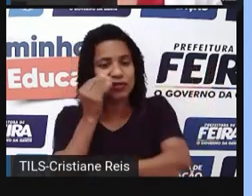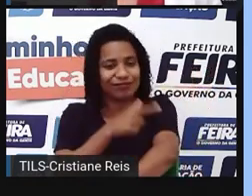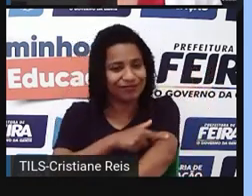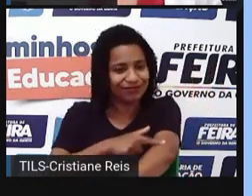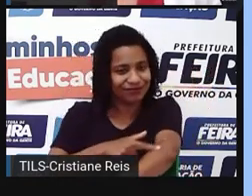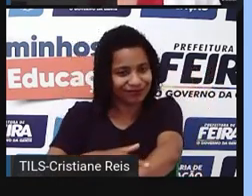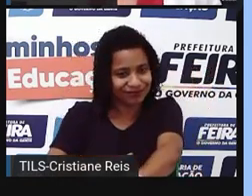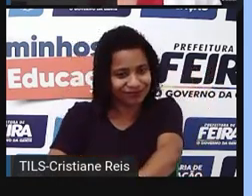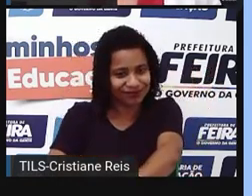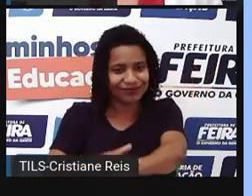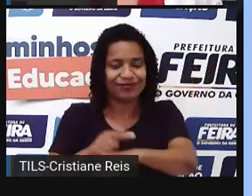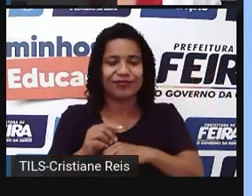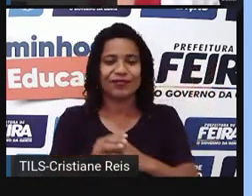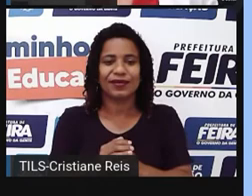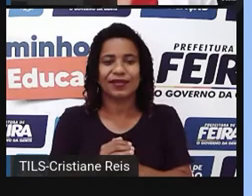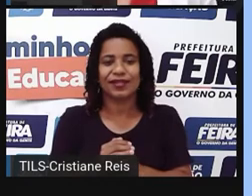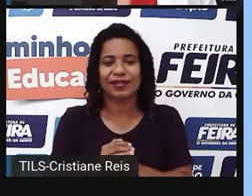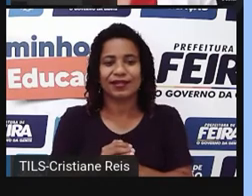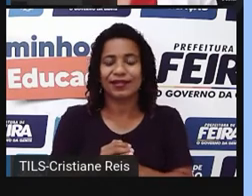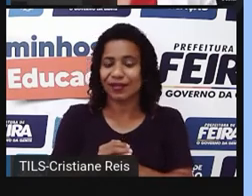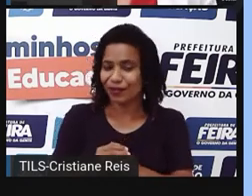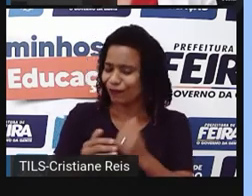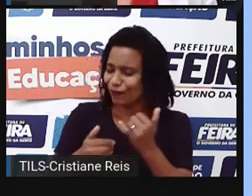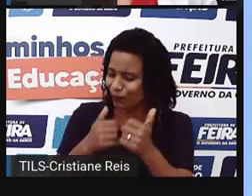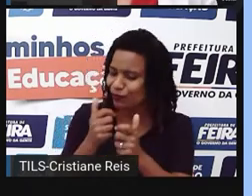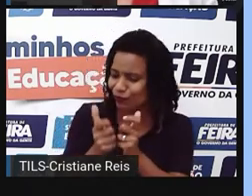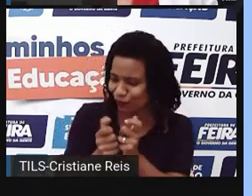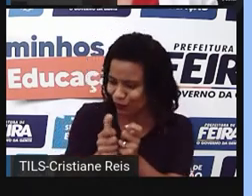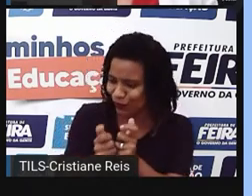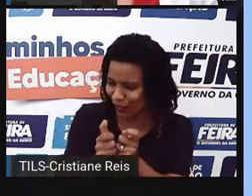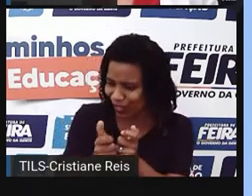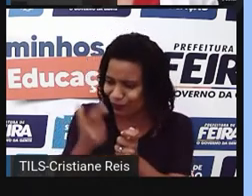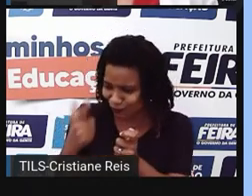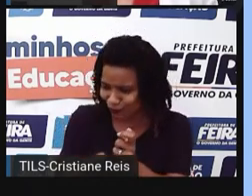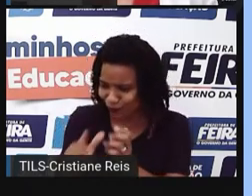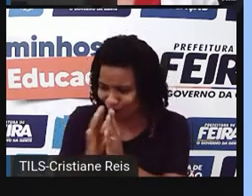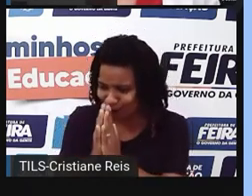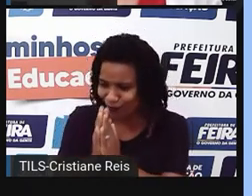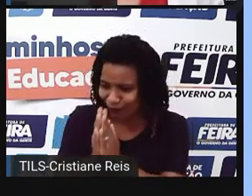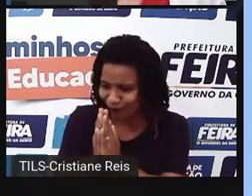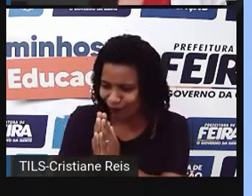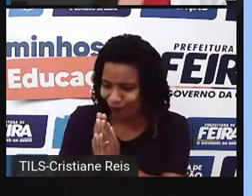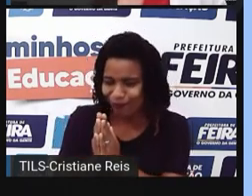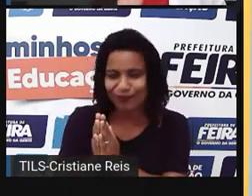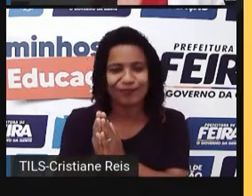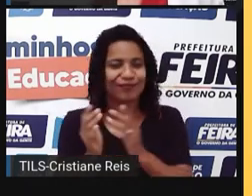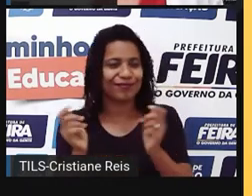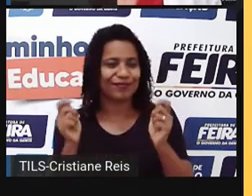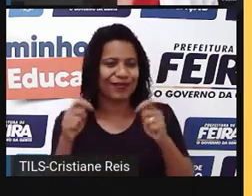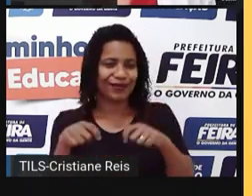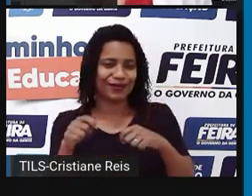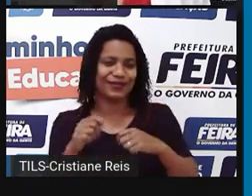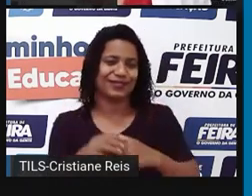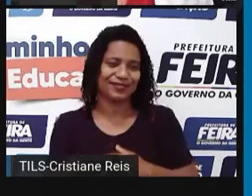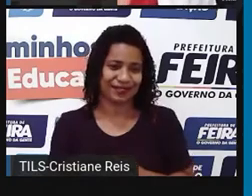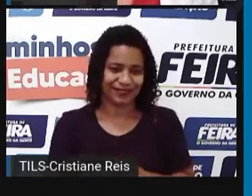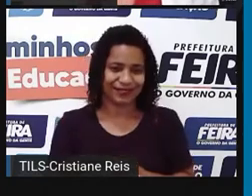Play again, please. Então, vamos jogar novamente, por favor. Ok, students? Let's go.